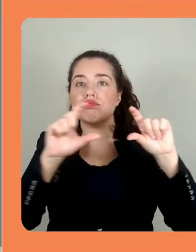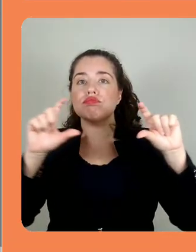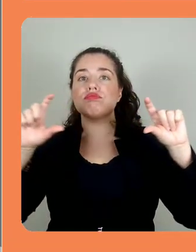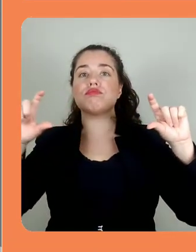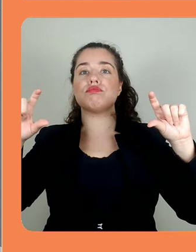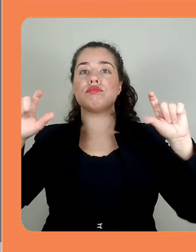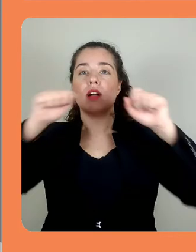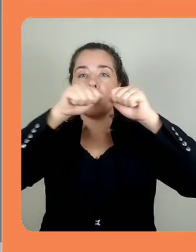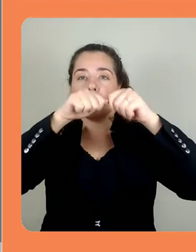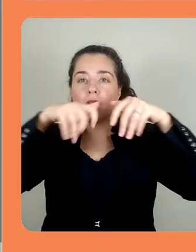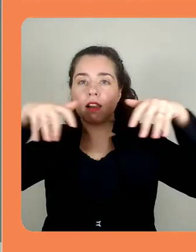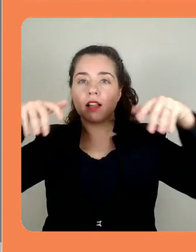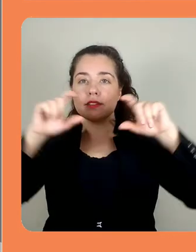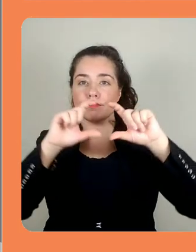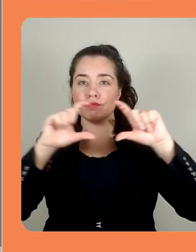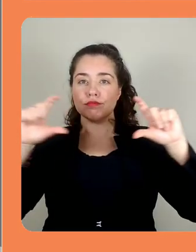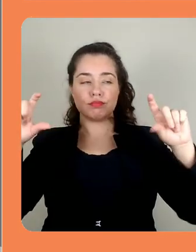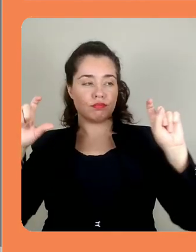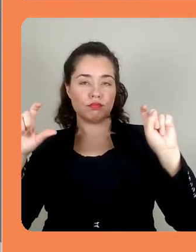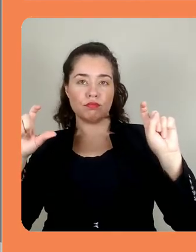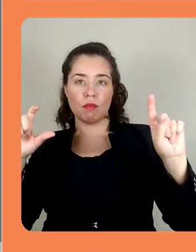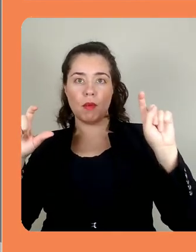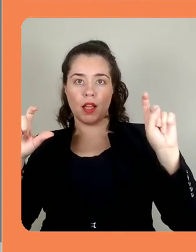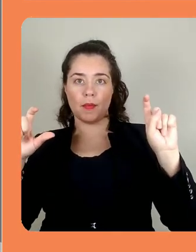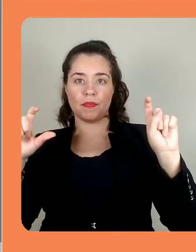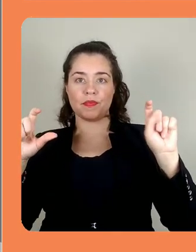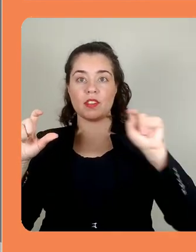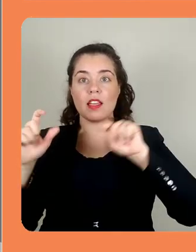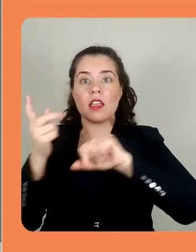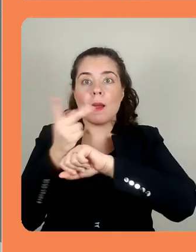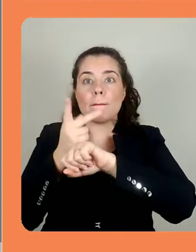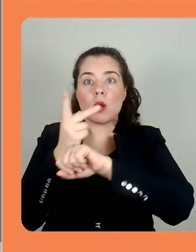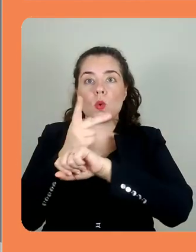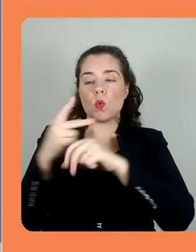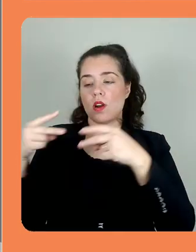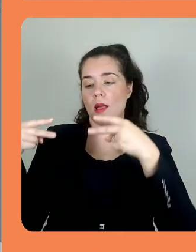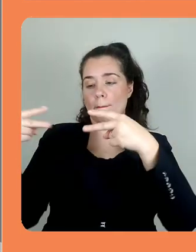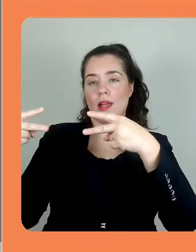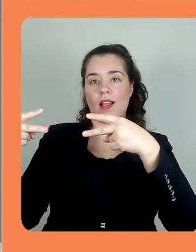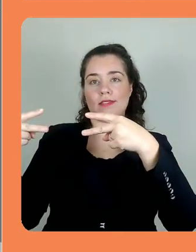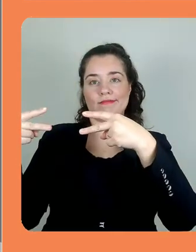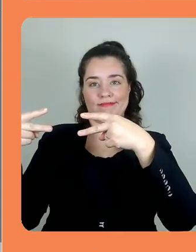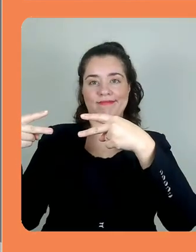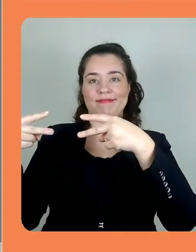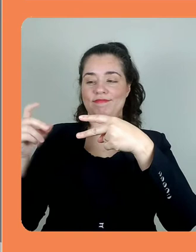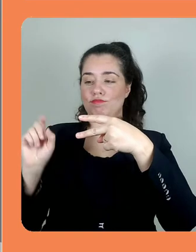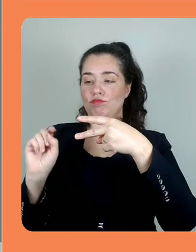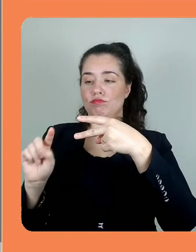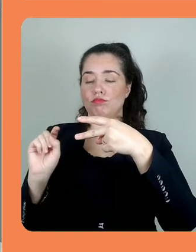Vocês devem procurar, então, por esse botão, que é o editor de código HTML.